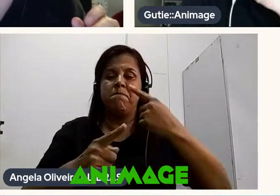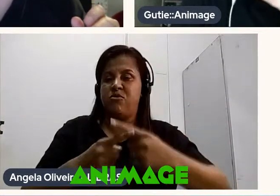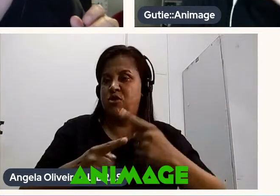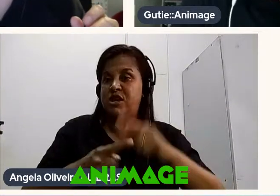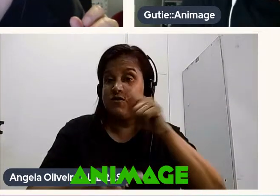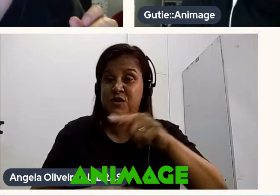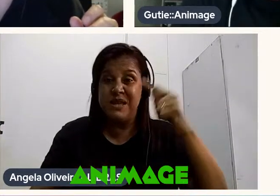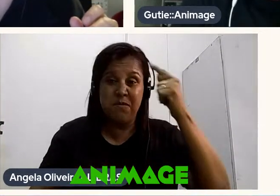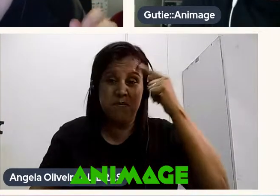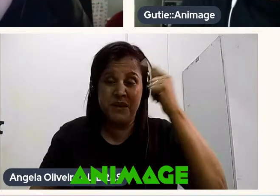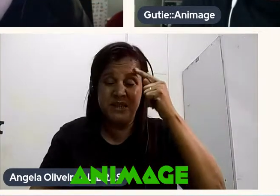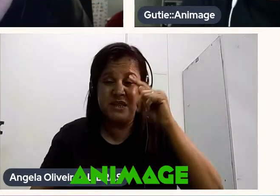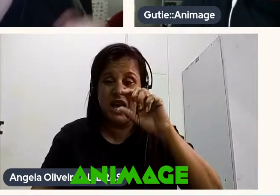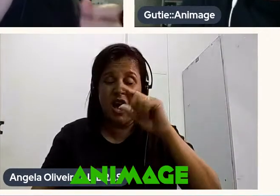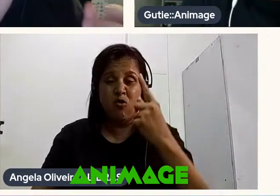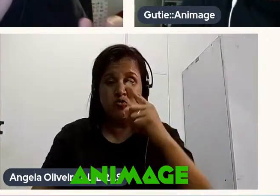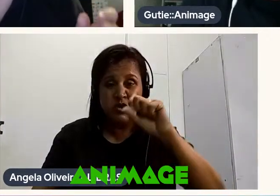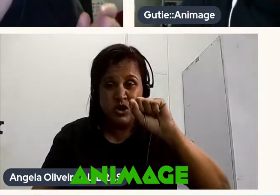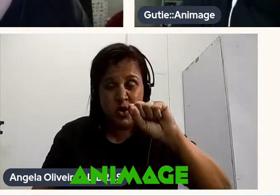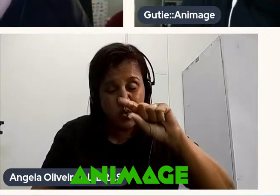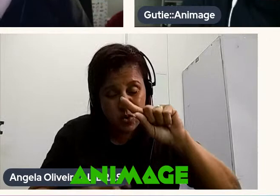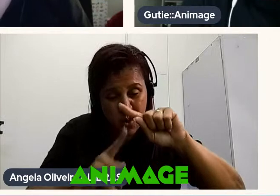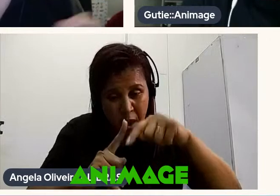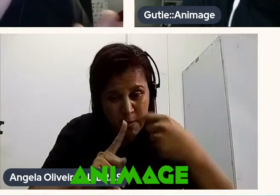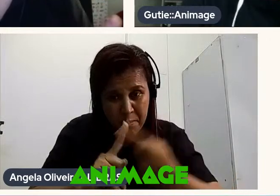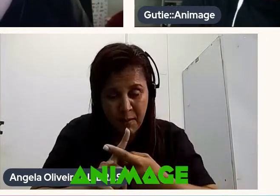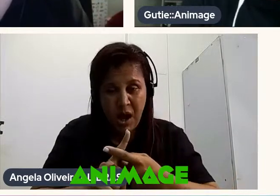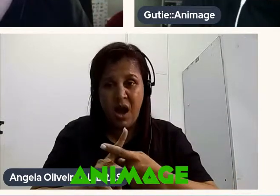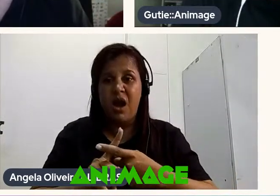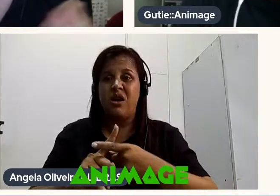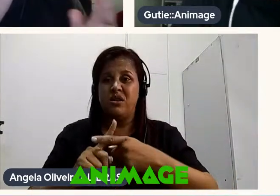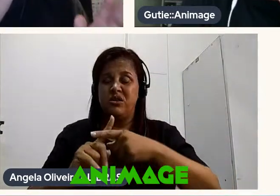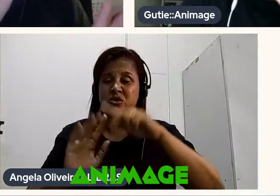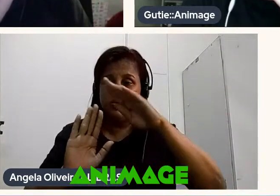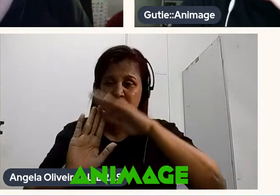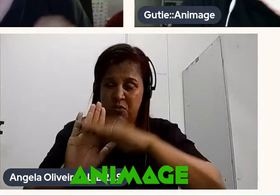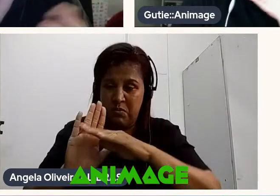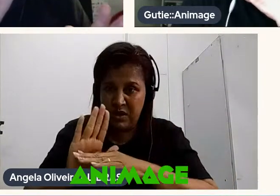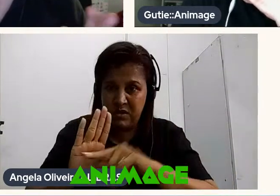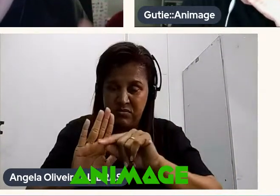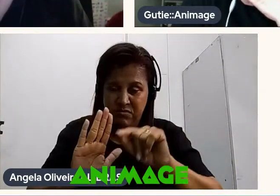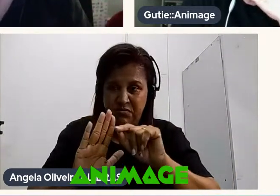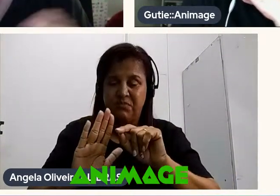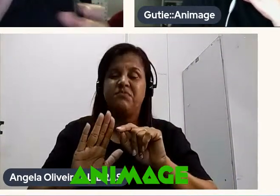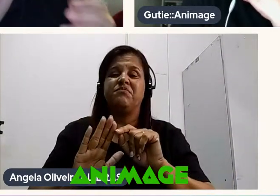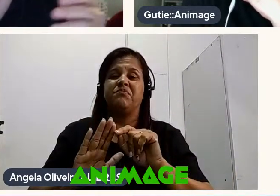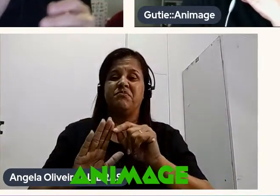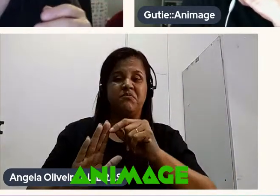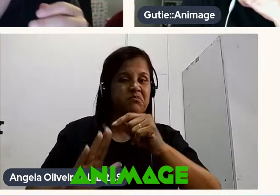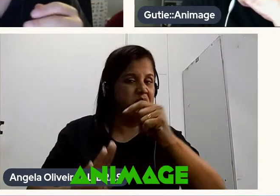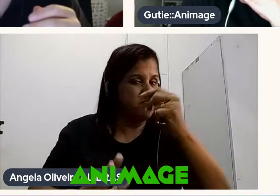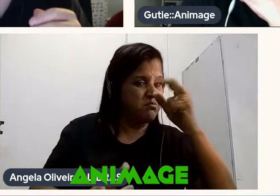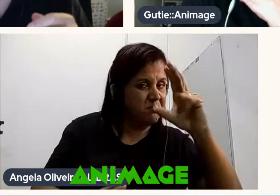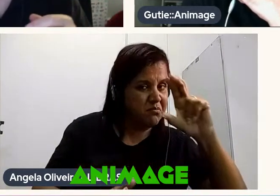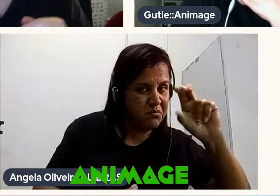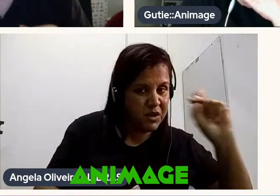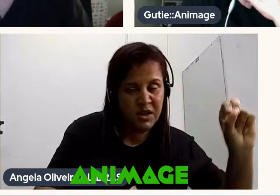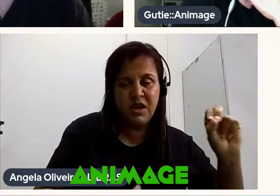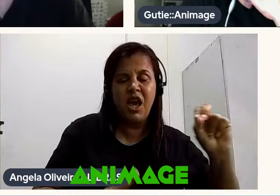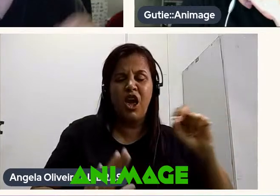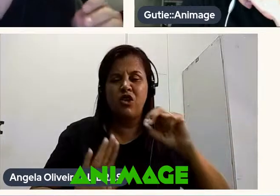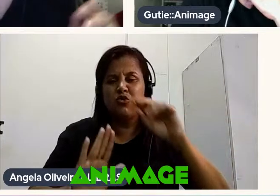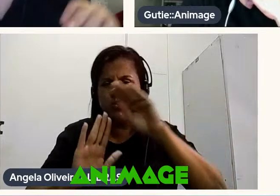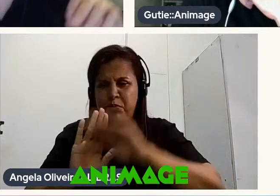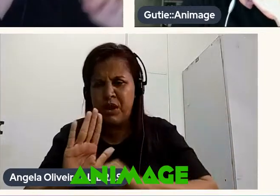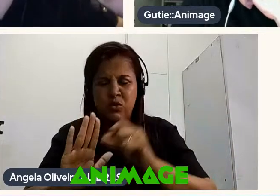pensar Um segundo a mais Por plano E pensar que o filme Tem sei lá 500 planos Sem nem falar de cabeça Quantos planos